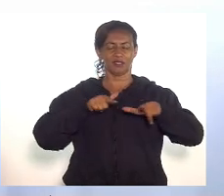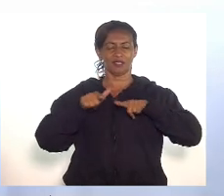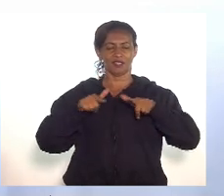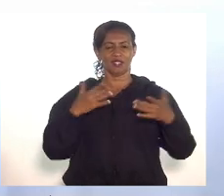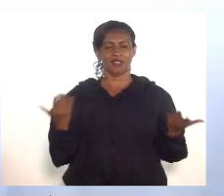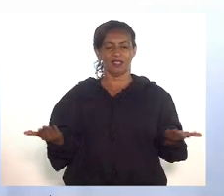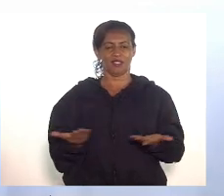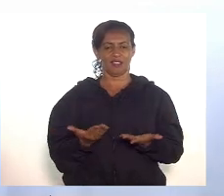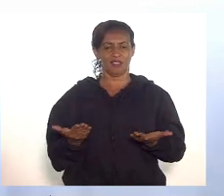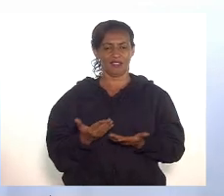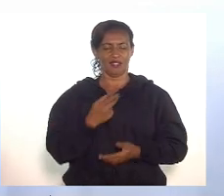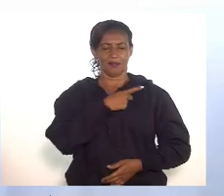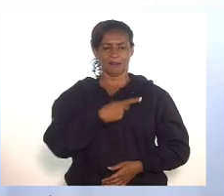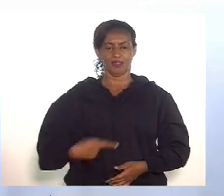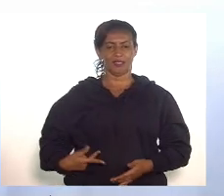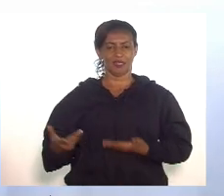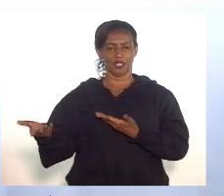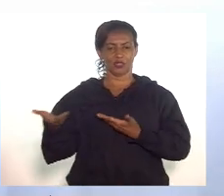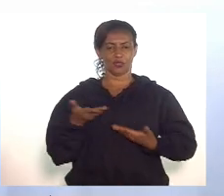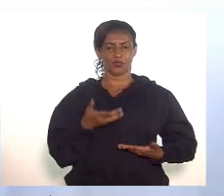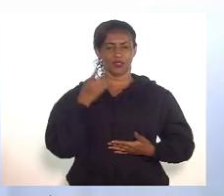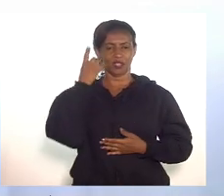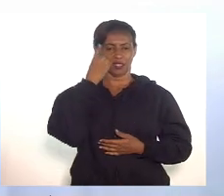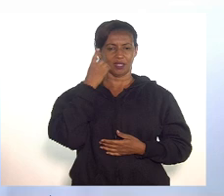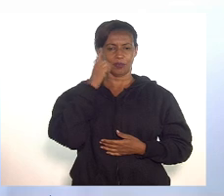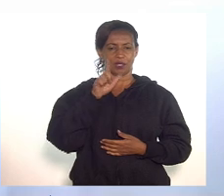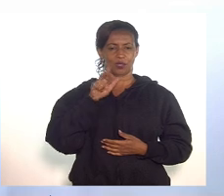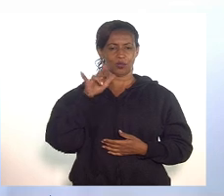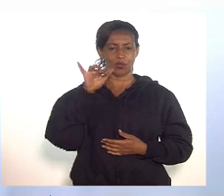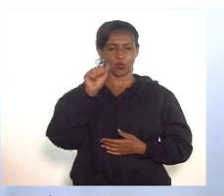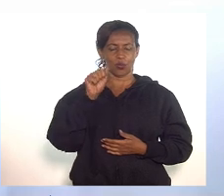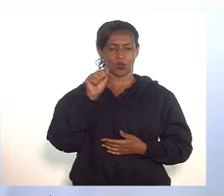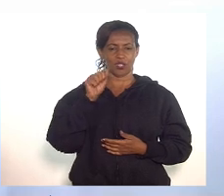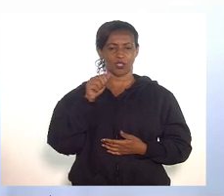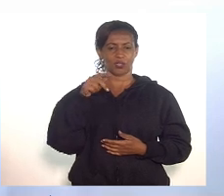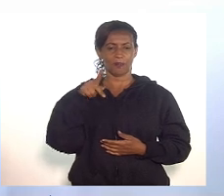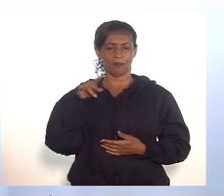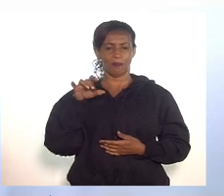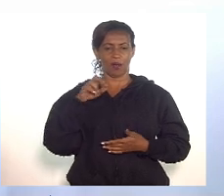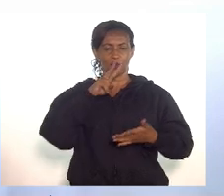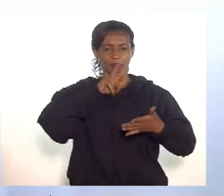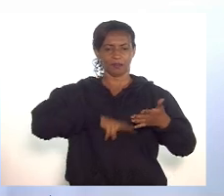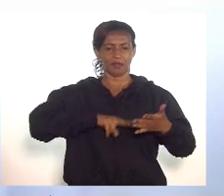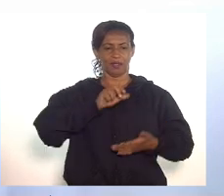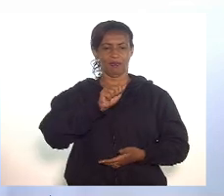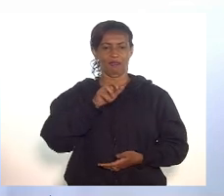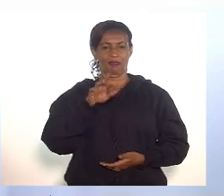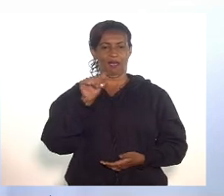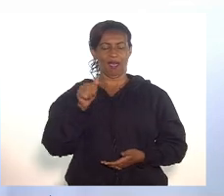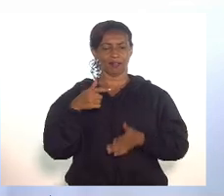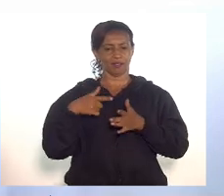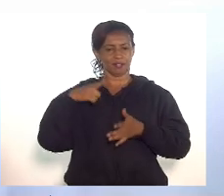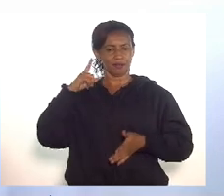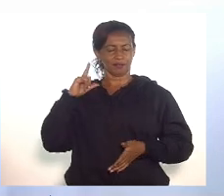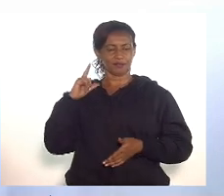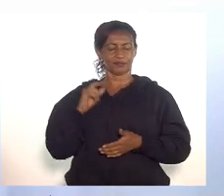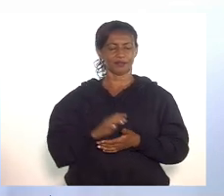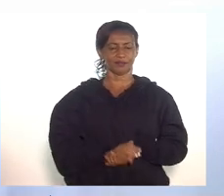sessão. A presidência convida o senhor deputado Luiz Paulo para fazer a leitura da ata da sessão anterior.